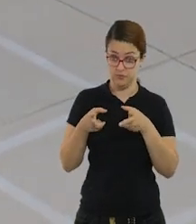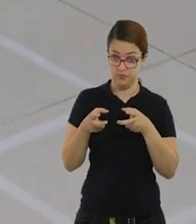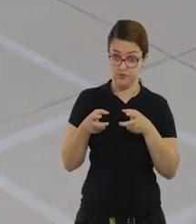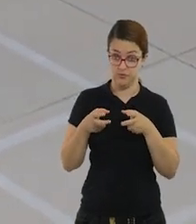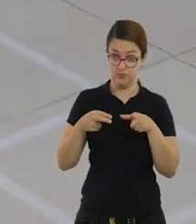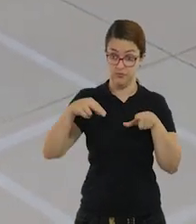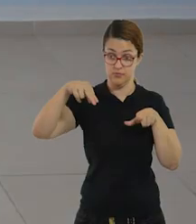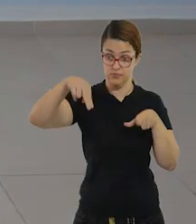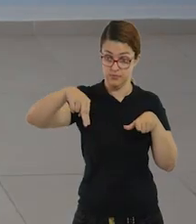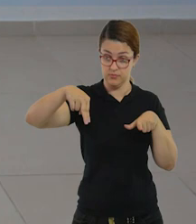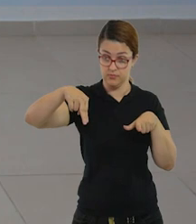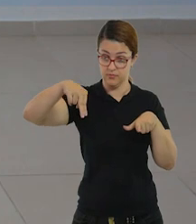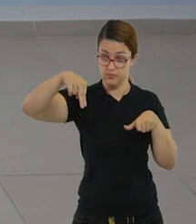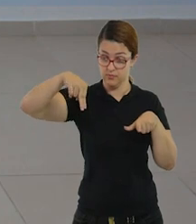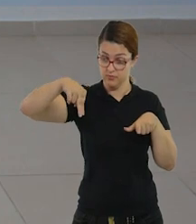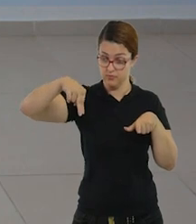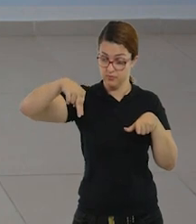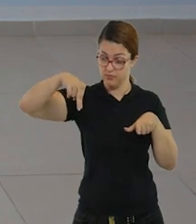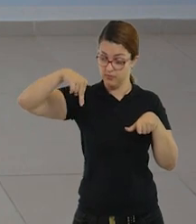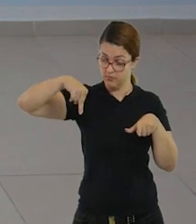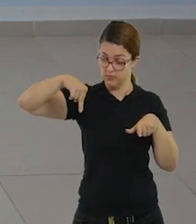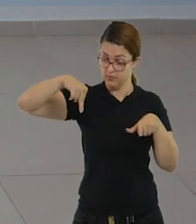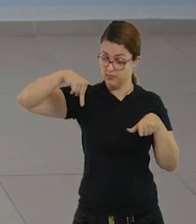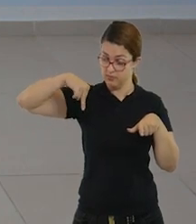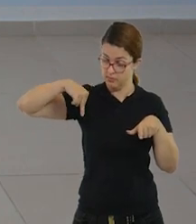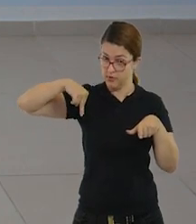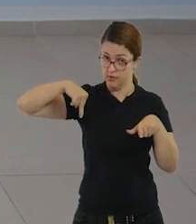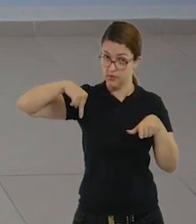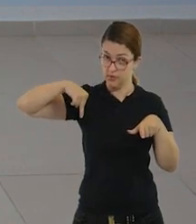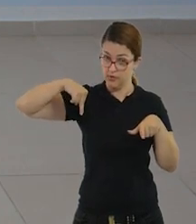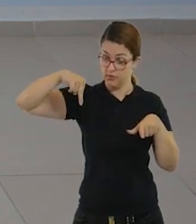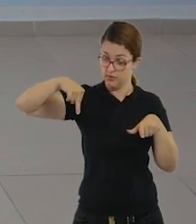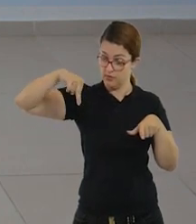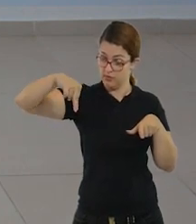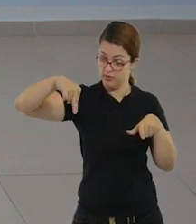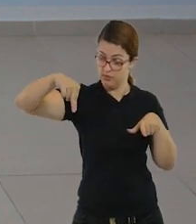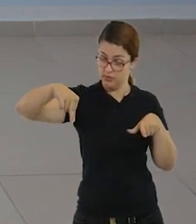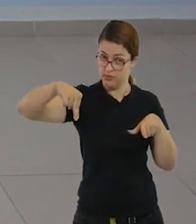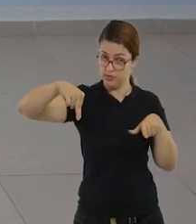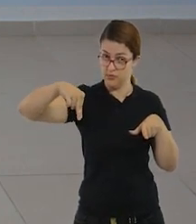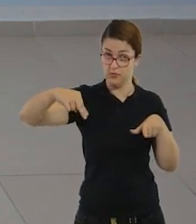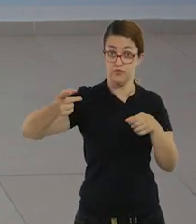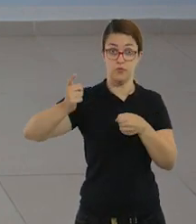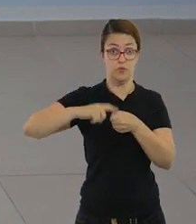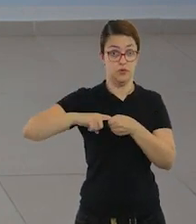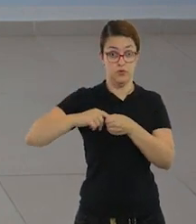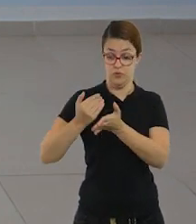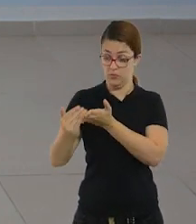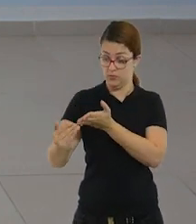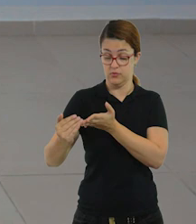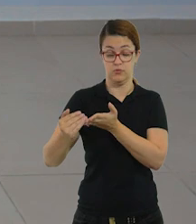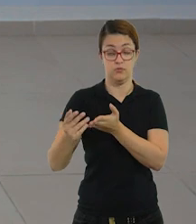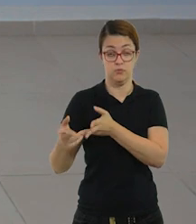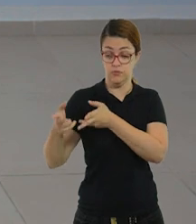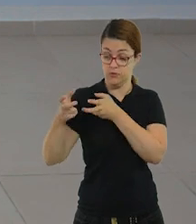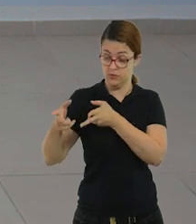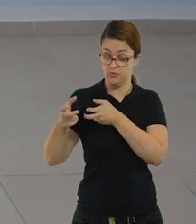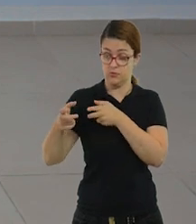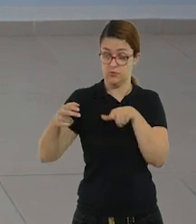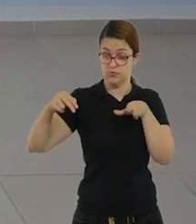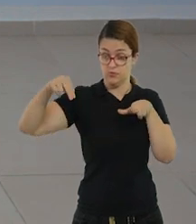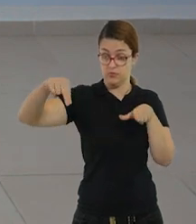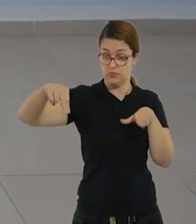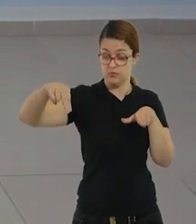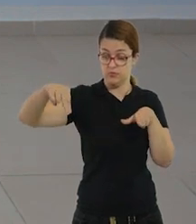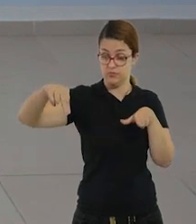Você percebe que eu fui para a minha esquerda até o último quadrante e voltei até o primeiro quadrante que eu iniciei. Quando